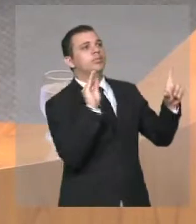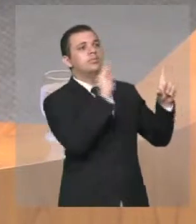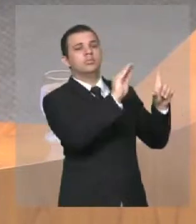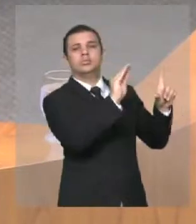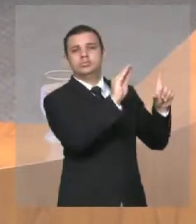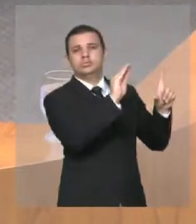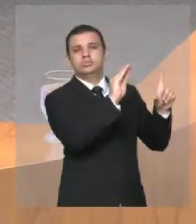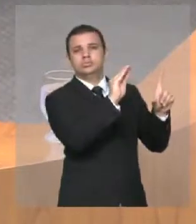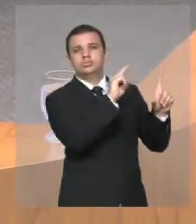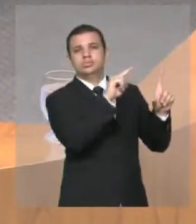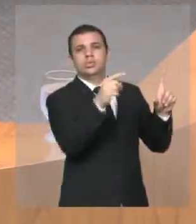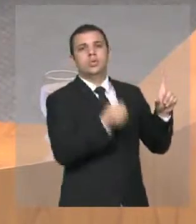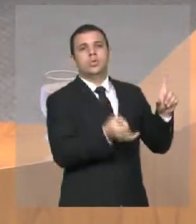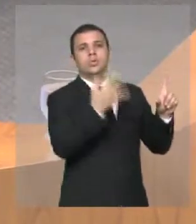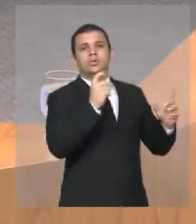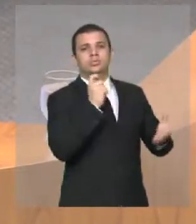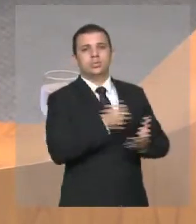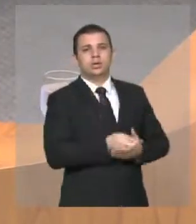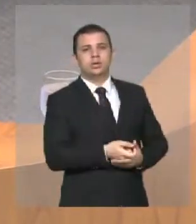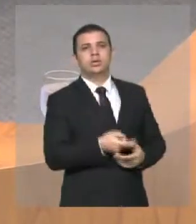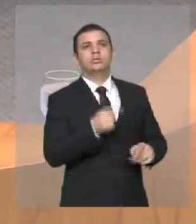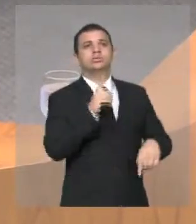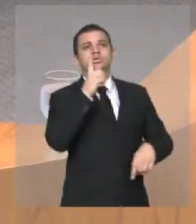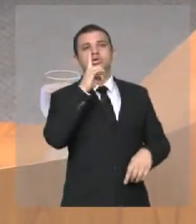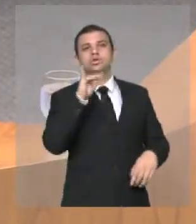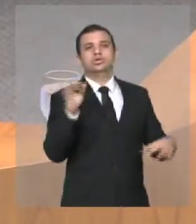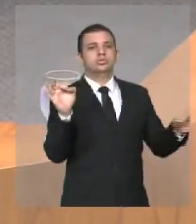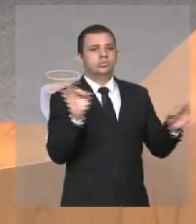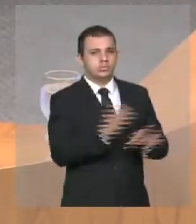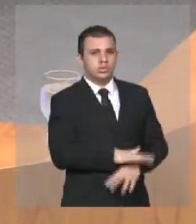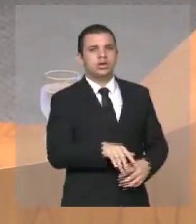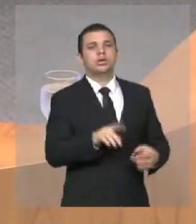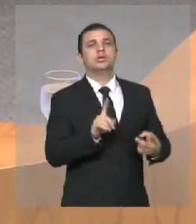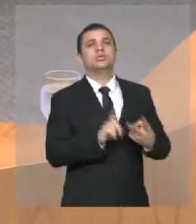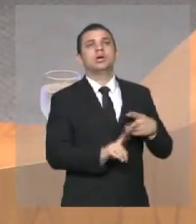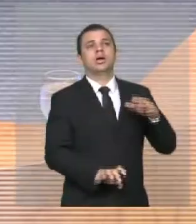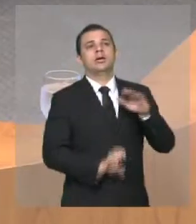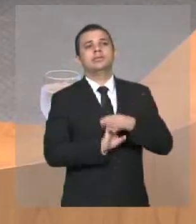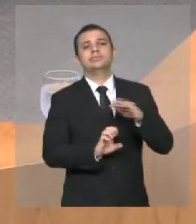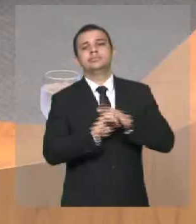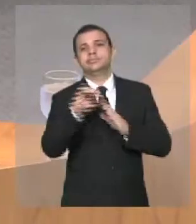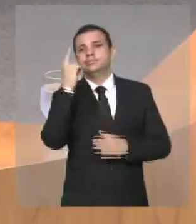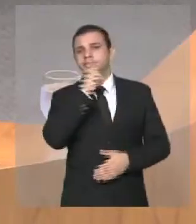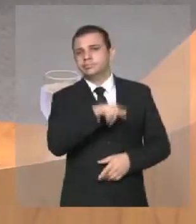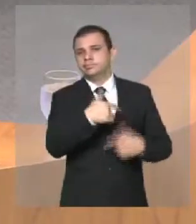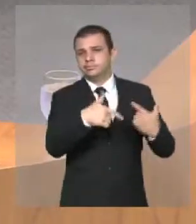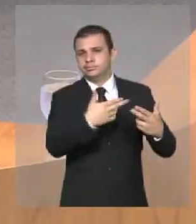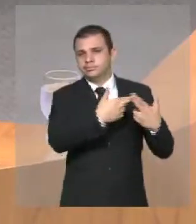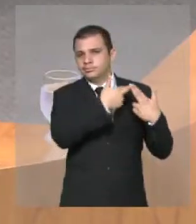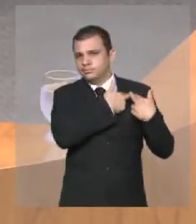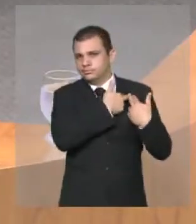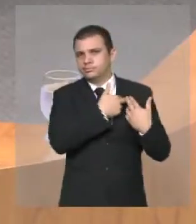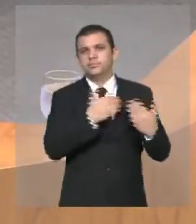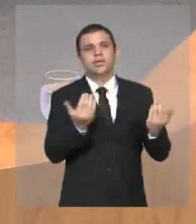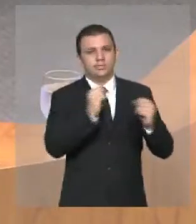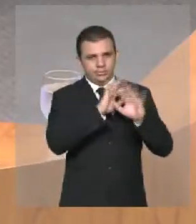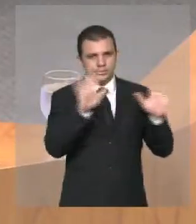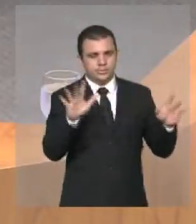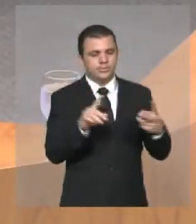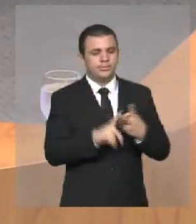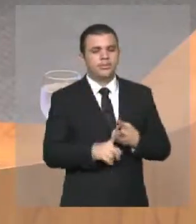o valor da obra, o prazo para a construção, a empresa que ganhou em fim, transparência?